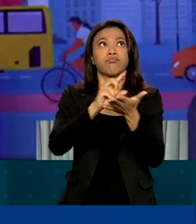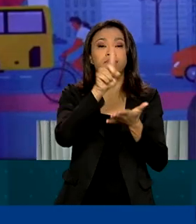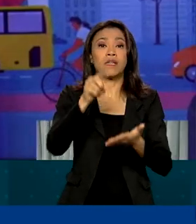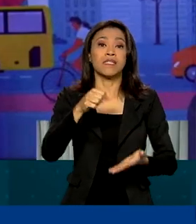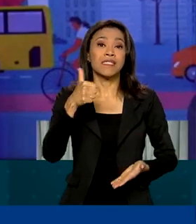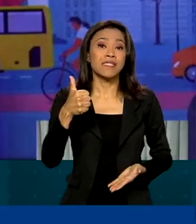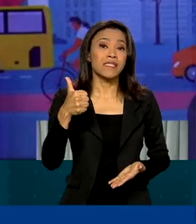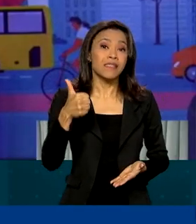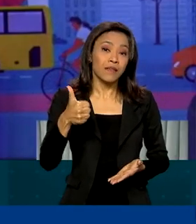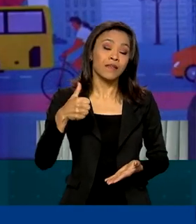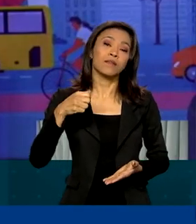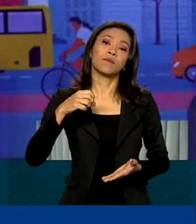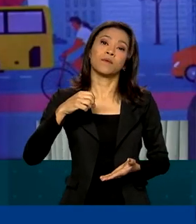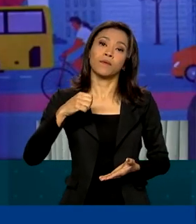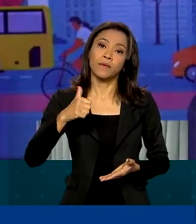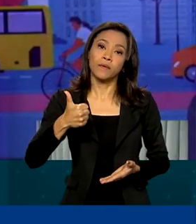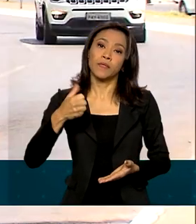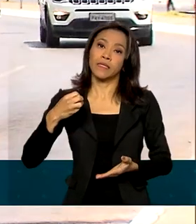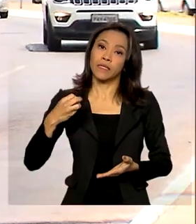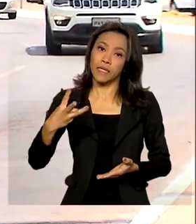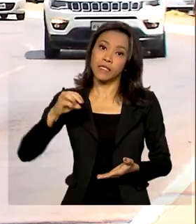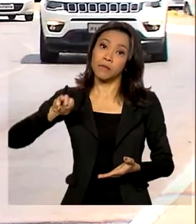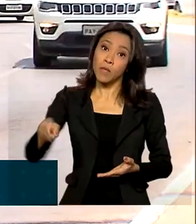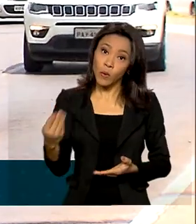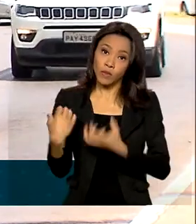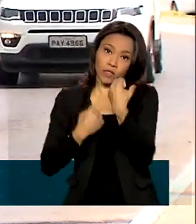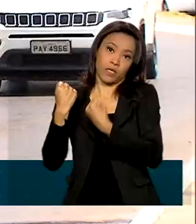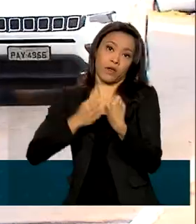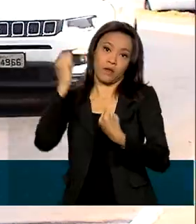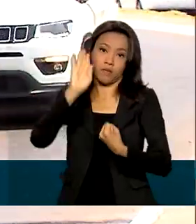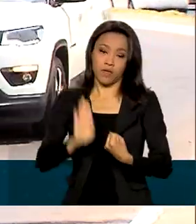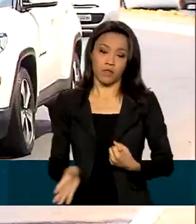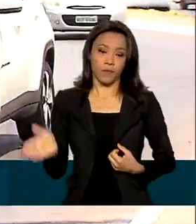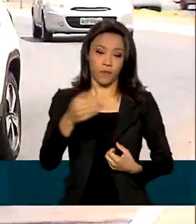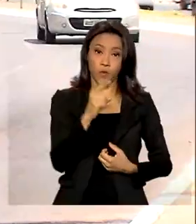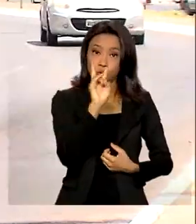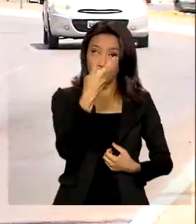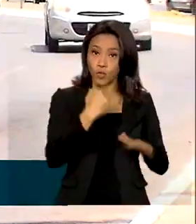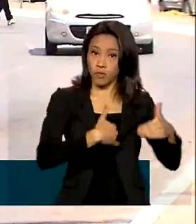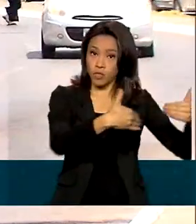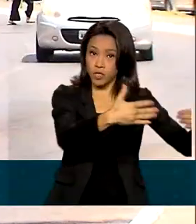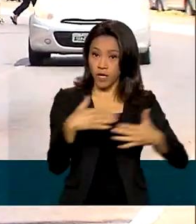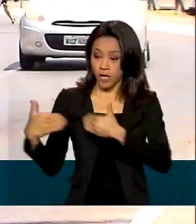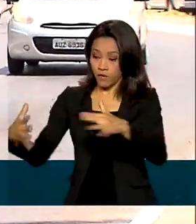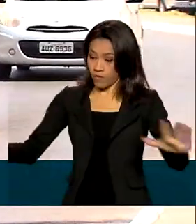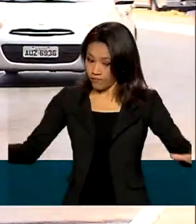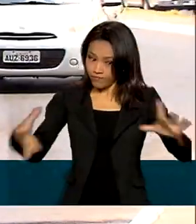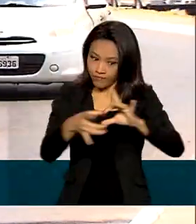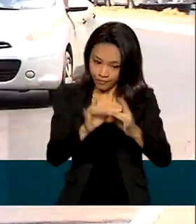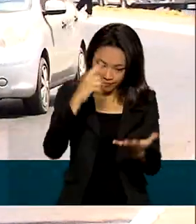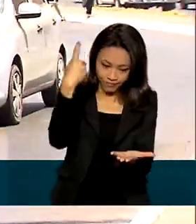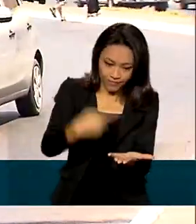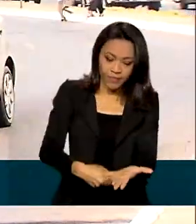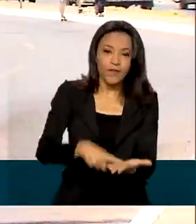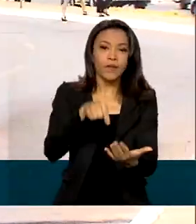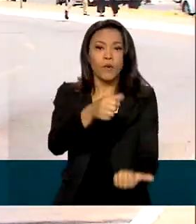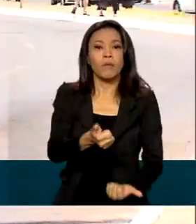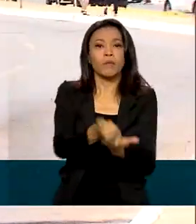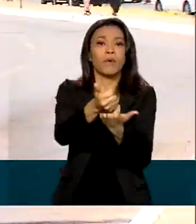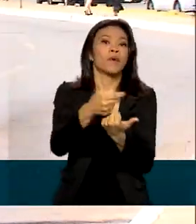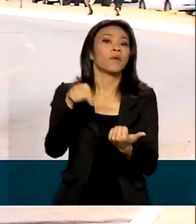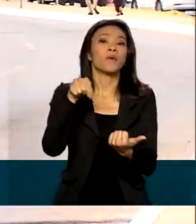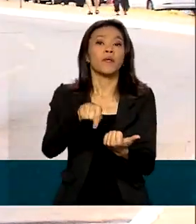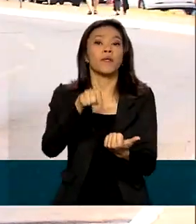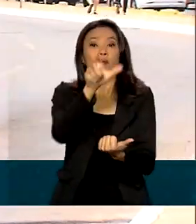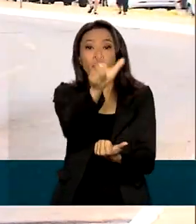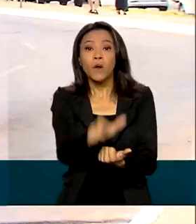milhões de veículos no Brasil. Os dois ministérios vão fechar uma parceria com o BNDES. O banco vai ajudar na concepção